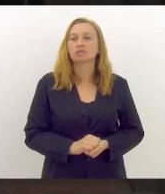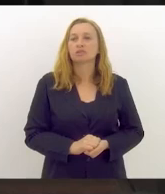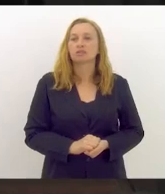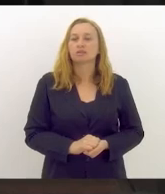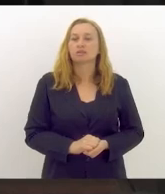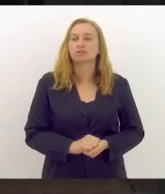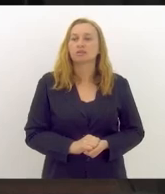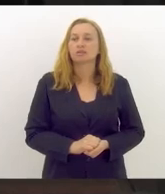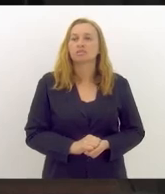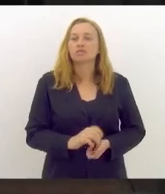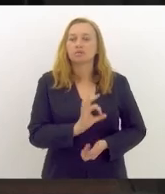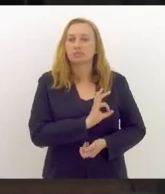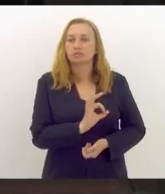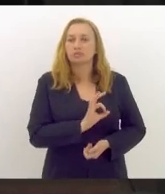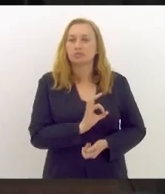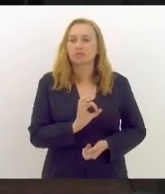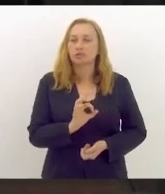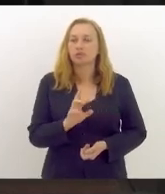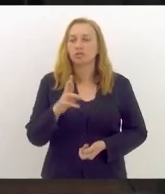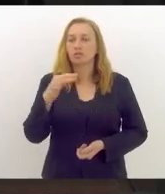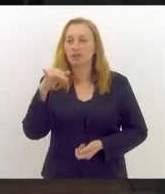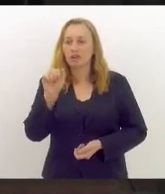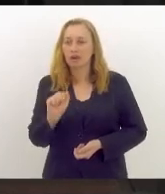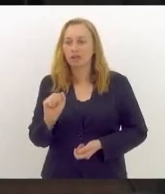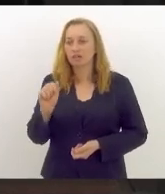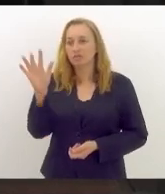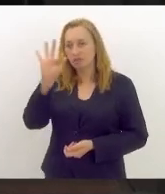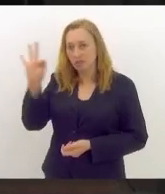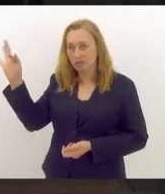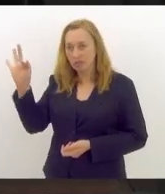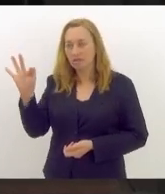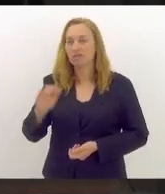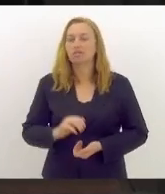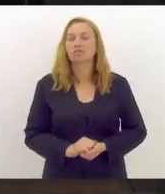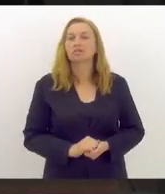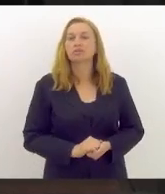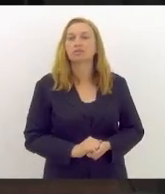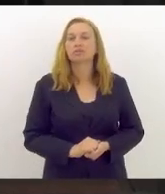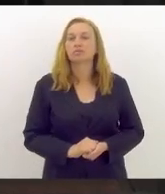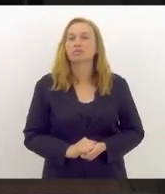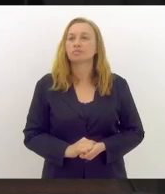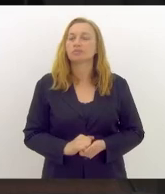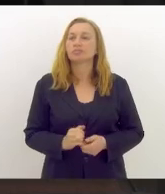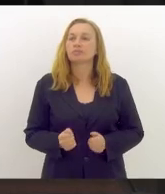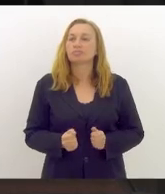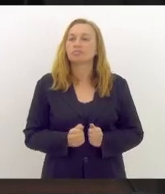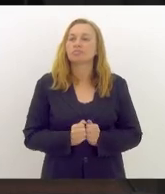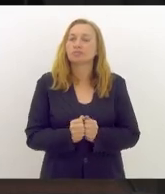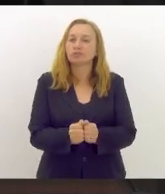Rodoviária Federal parte, cúmplice, assecla de um movimento